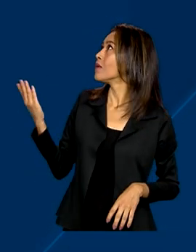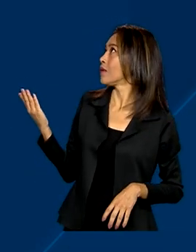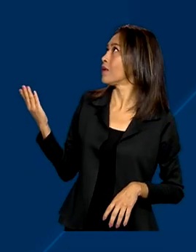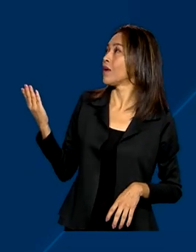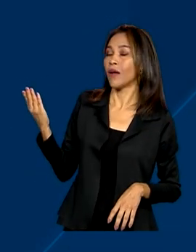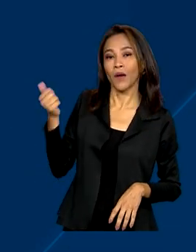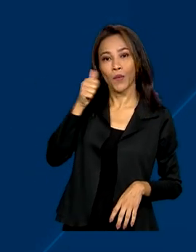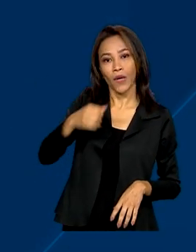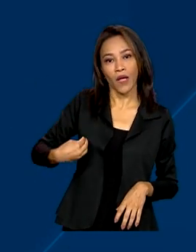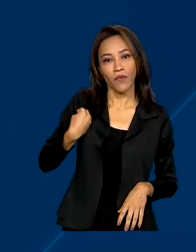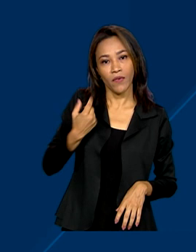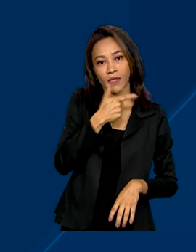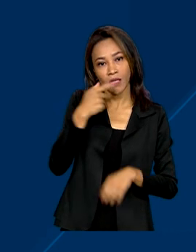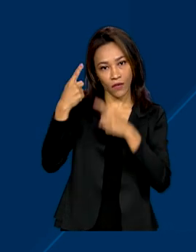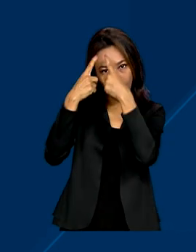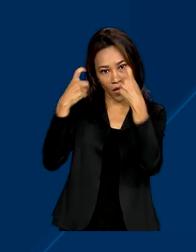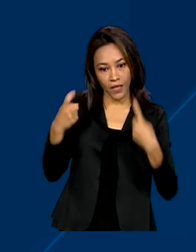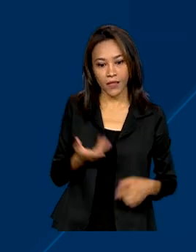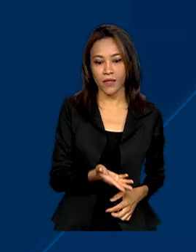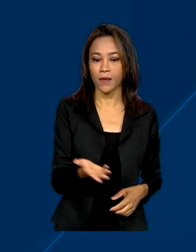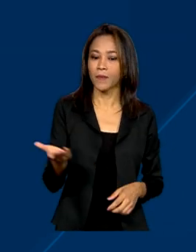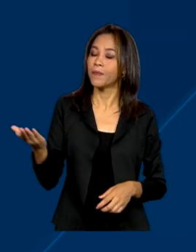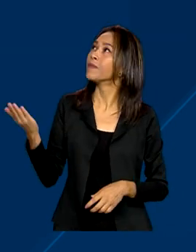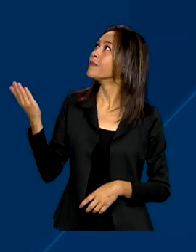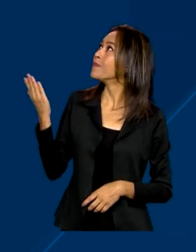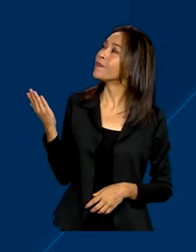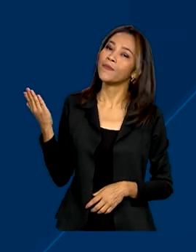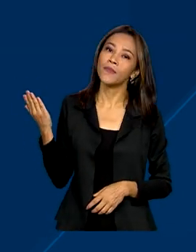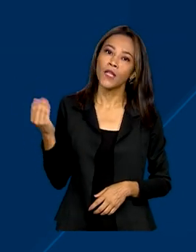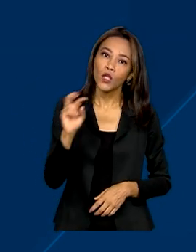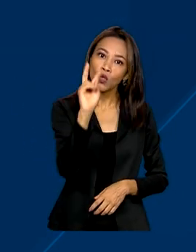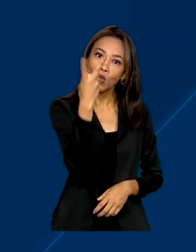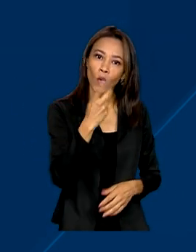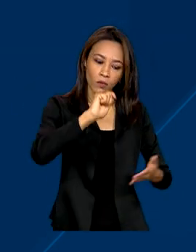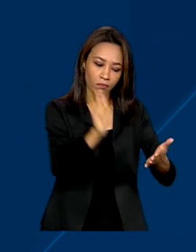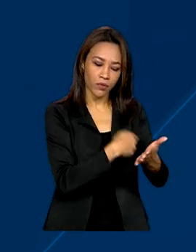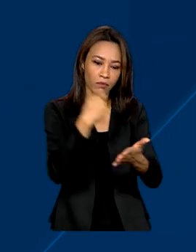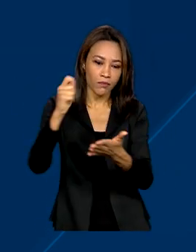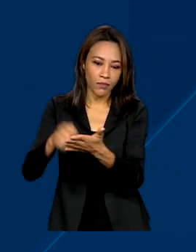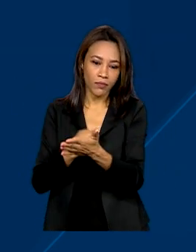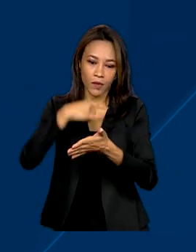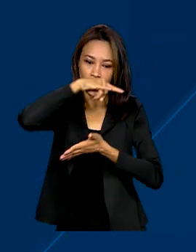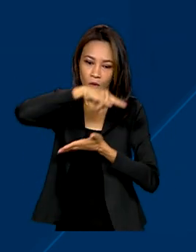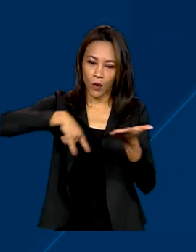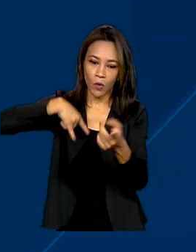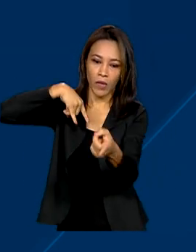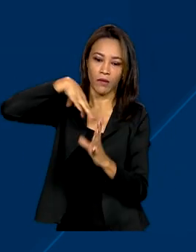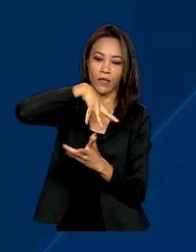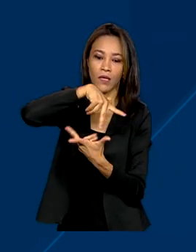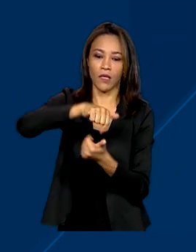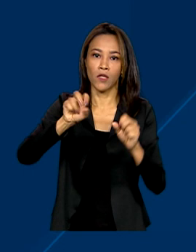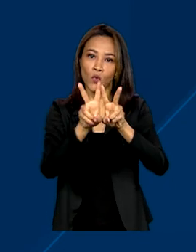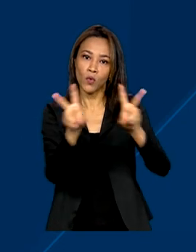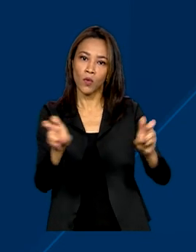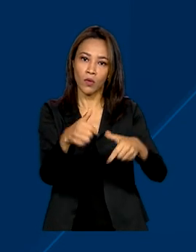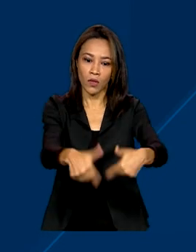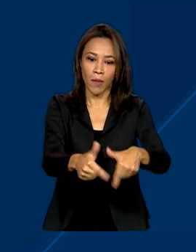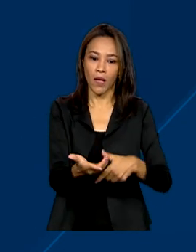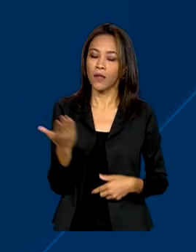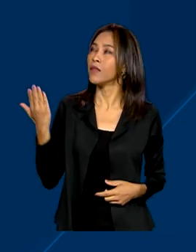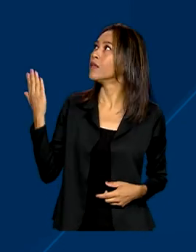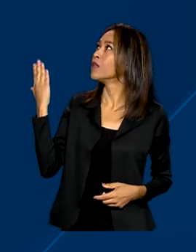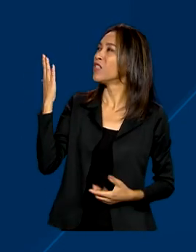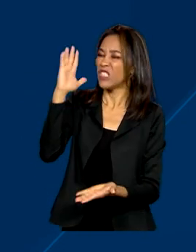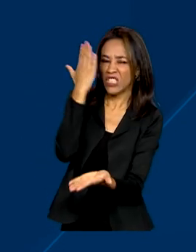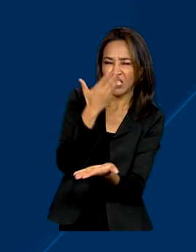Viver Sem Violência, que ratifica duas convenções da Organização Internacional do Trabalho, eliminar a